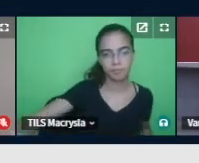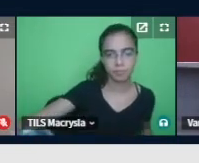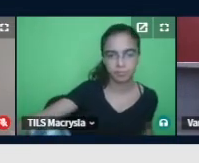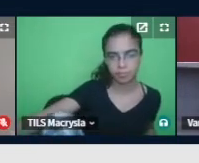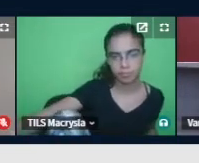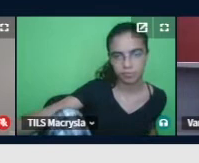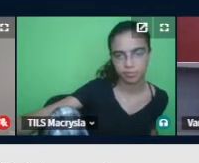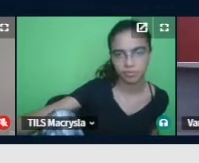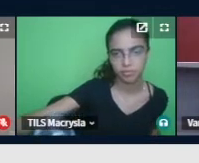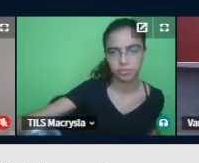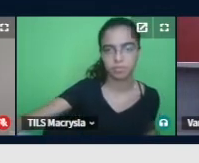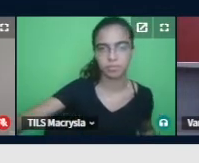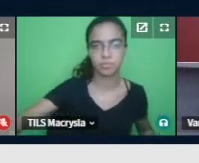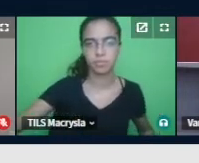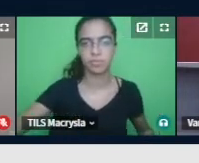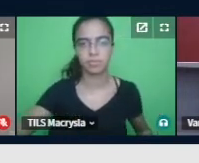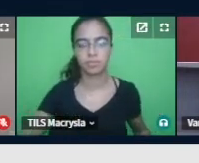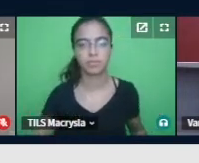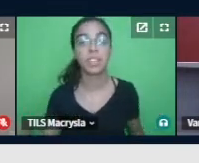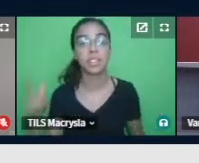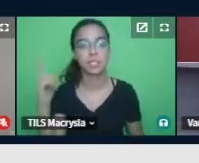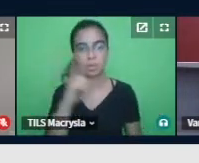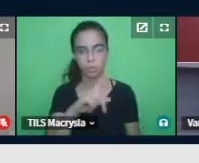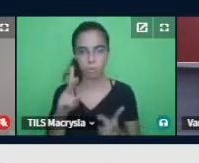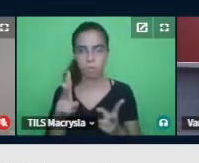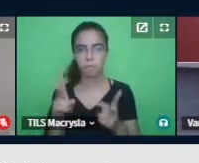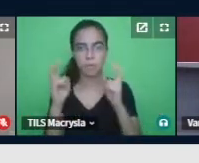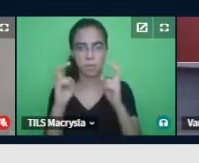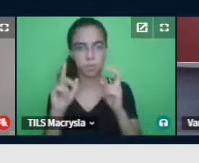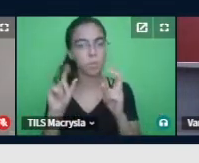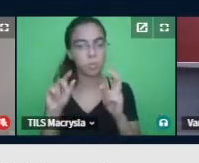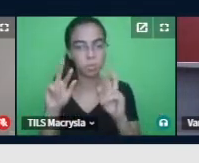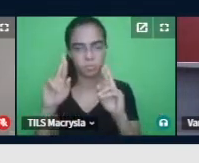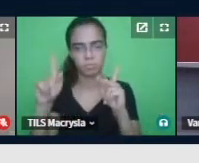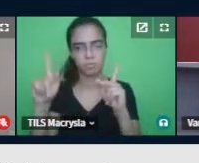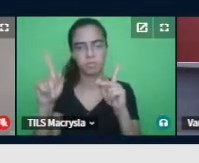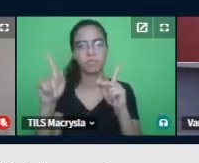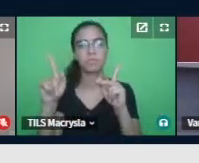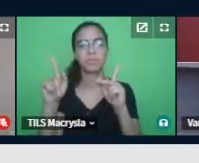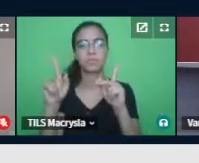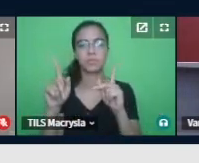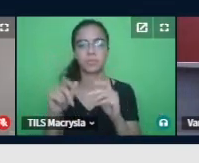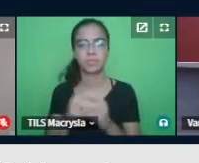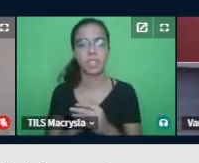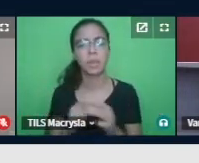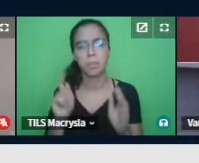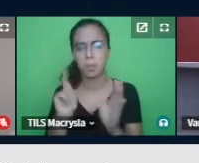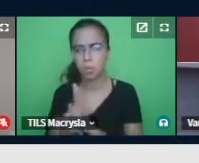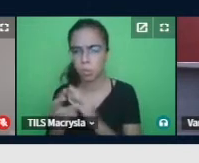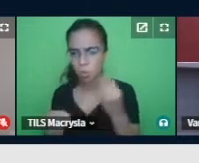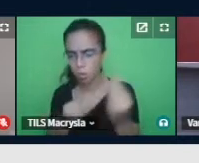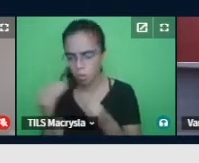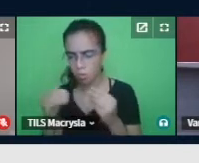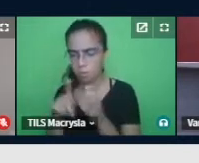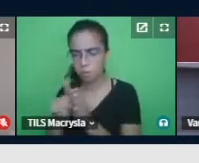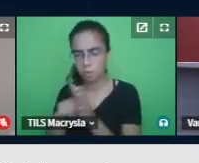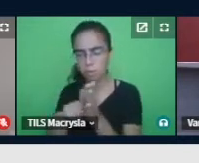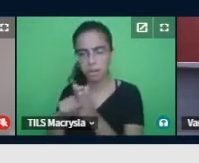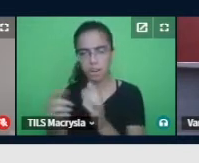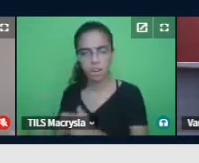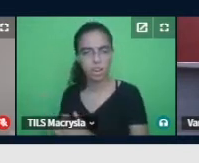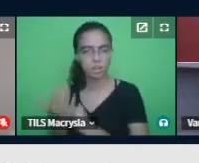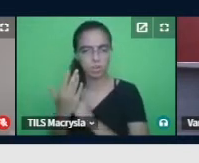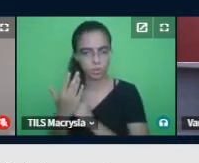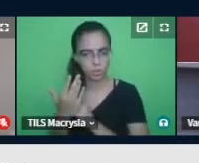ela se percebe também de forma diferente ao final da coleta, porque eu pergunto como que a pesquisa pode te ajudar, se a pesquisa vai ajudar? Com certeza,